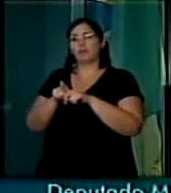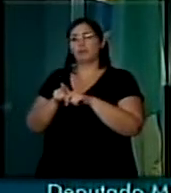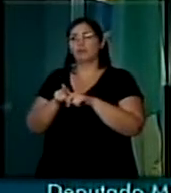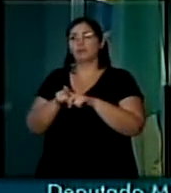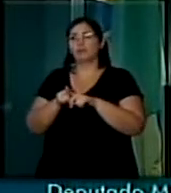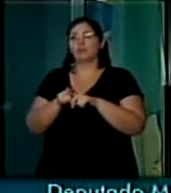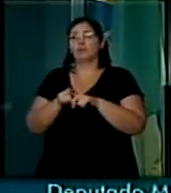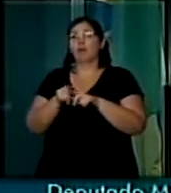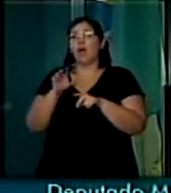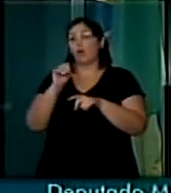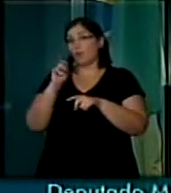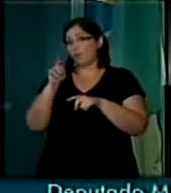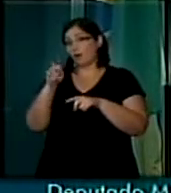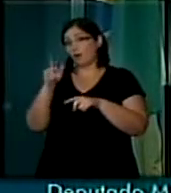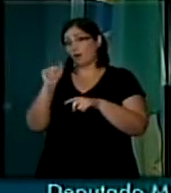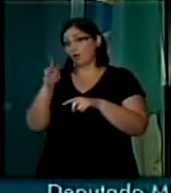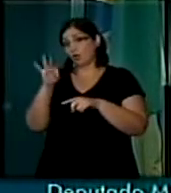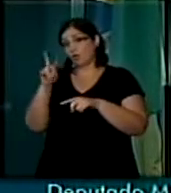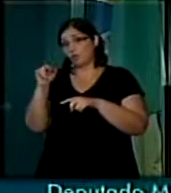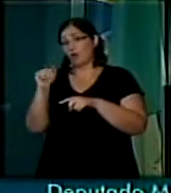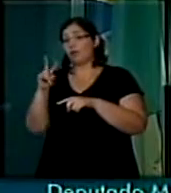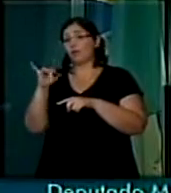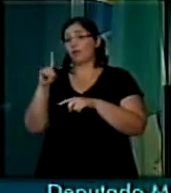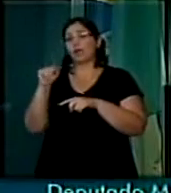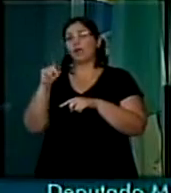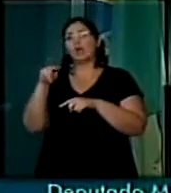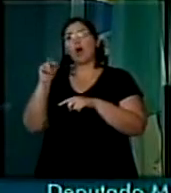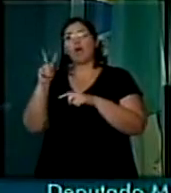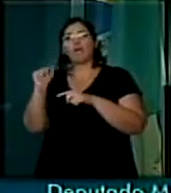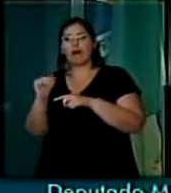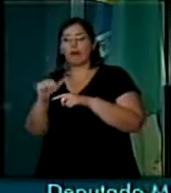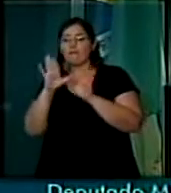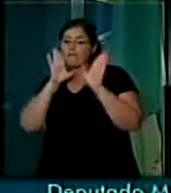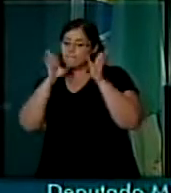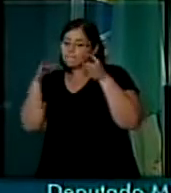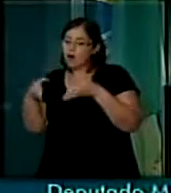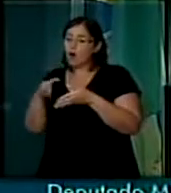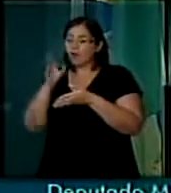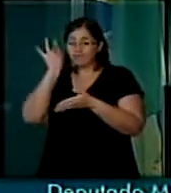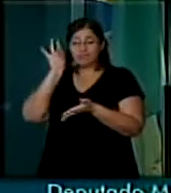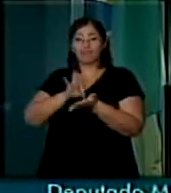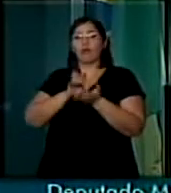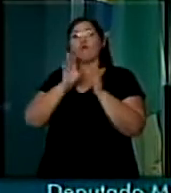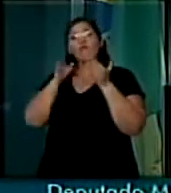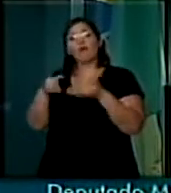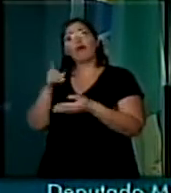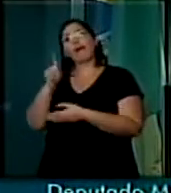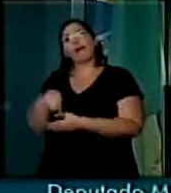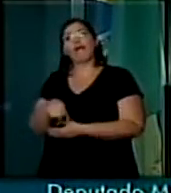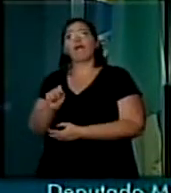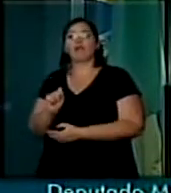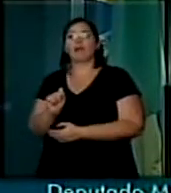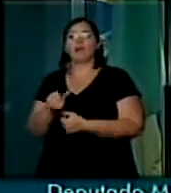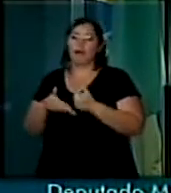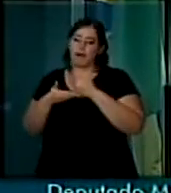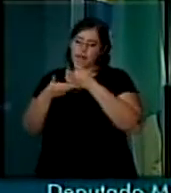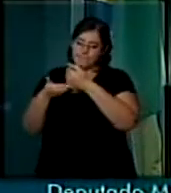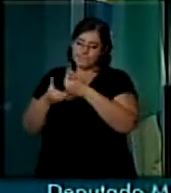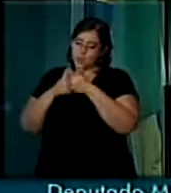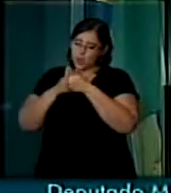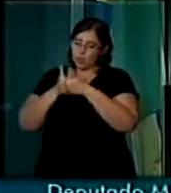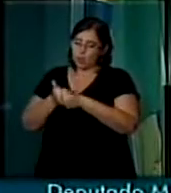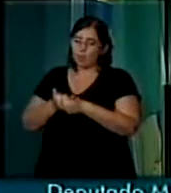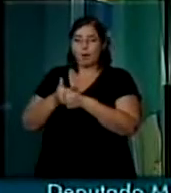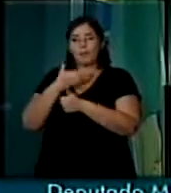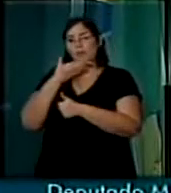a cooperativa Vida Nova, que visa exatamente isso, dar um acompanhamento